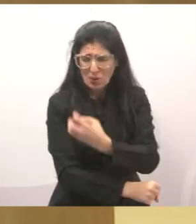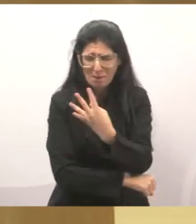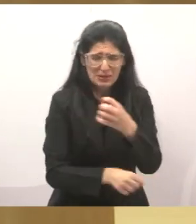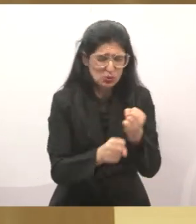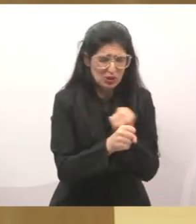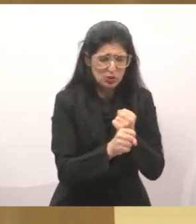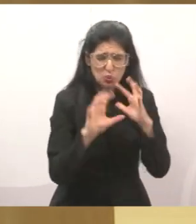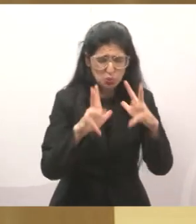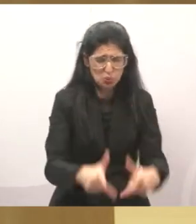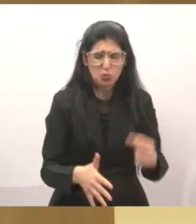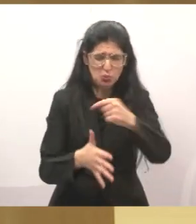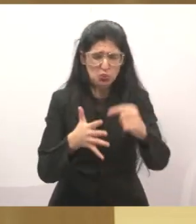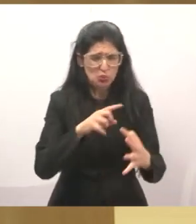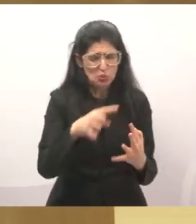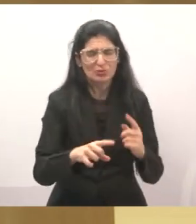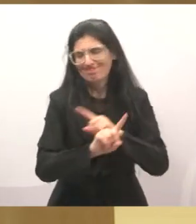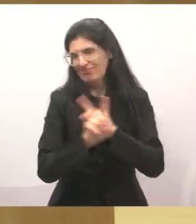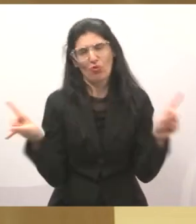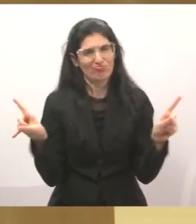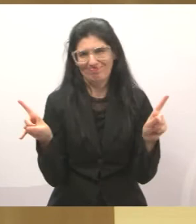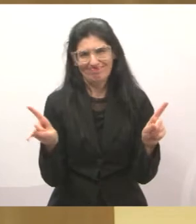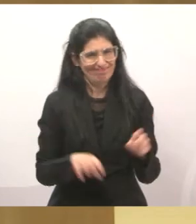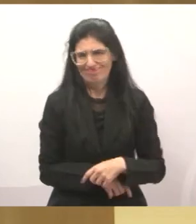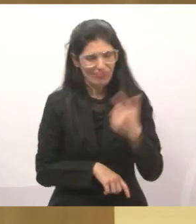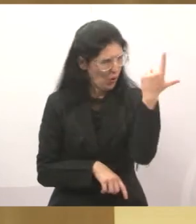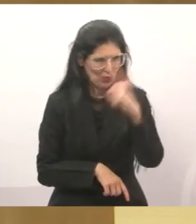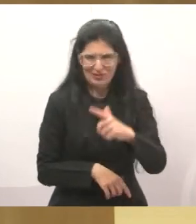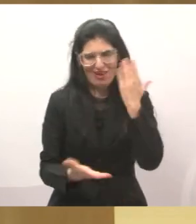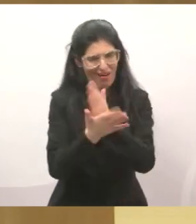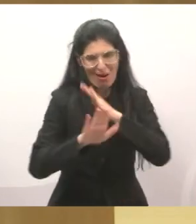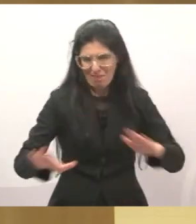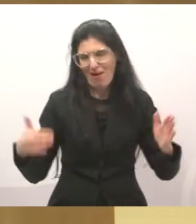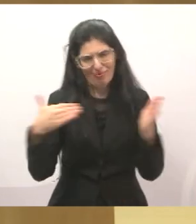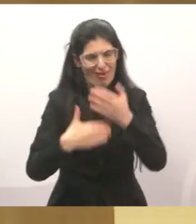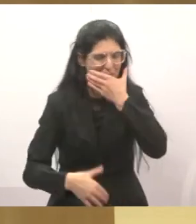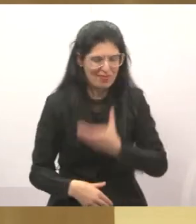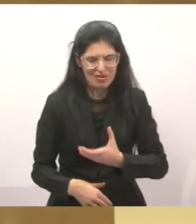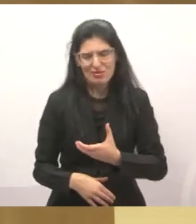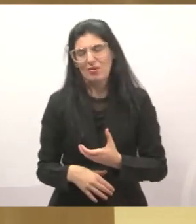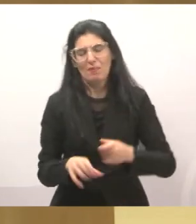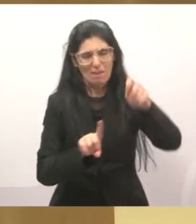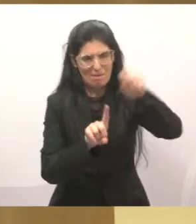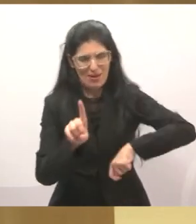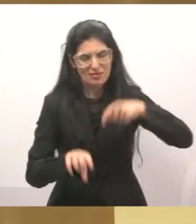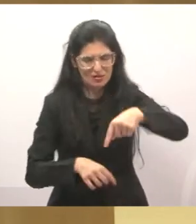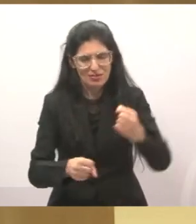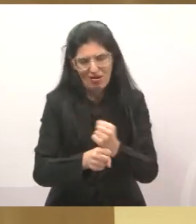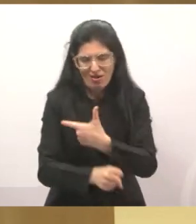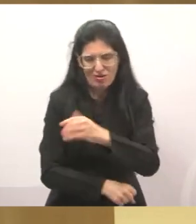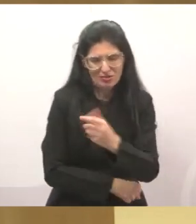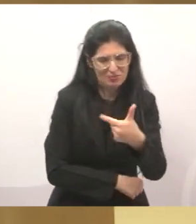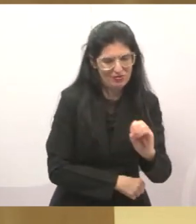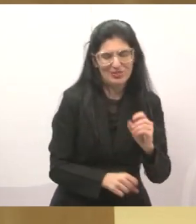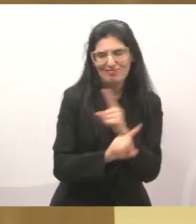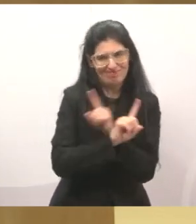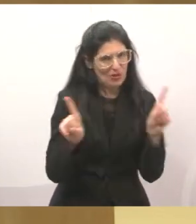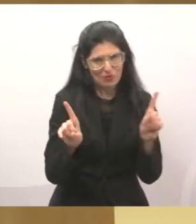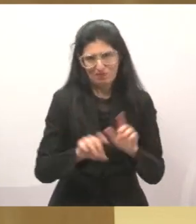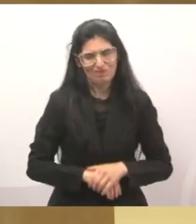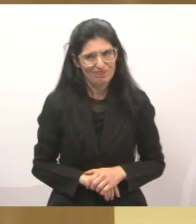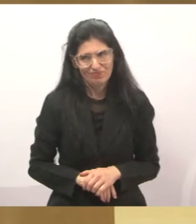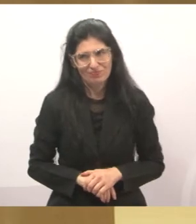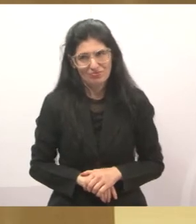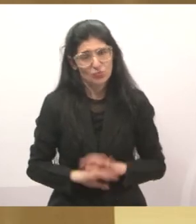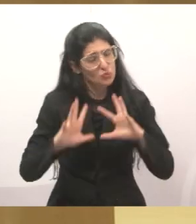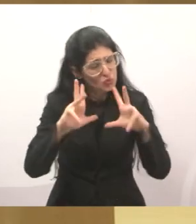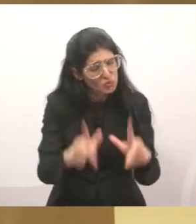até o final desse ano. Se estão vendendo como obra executada, prestem muita atenção. As coisas estão muito